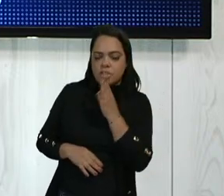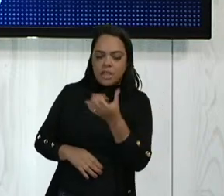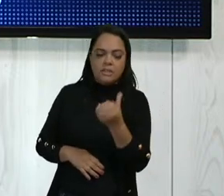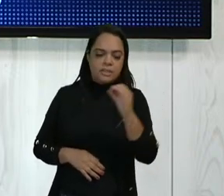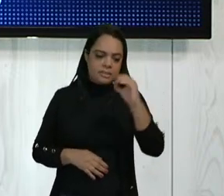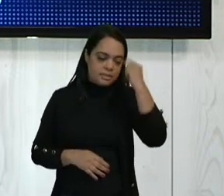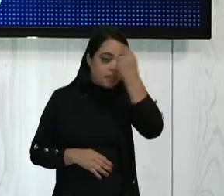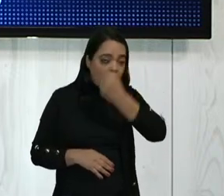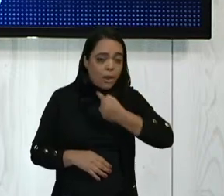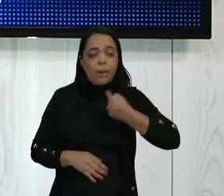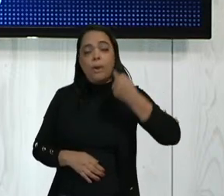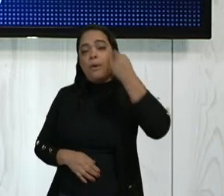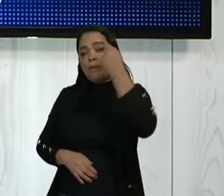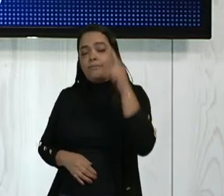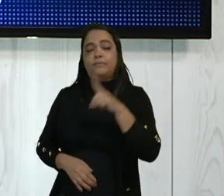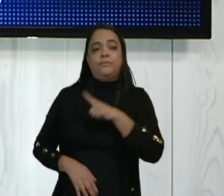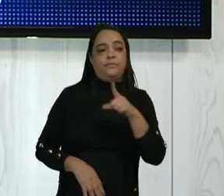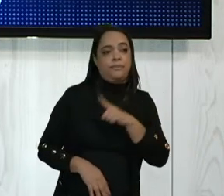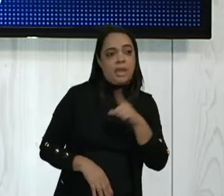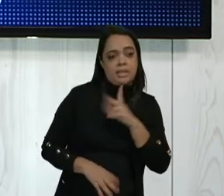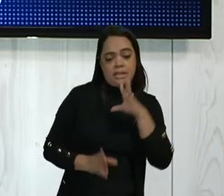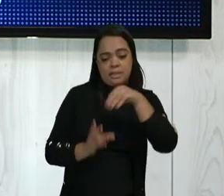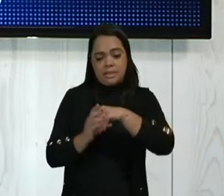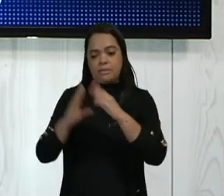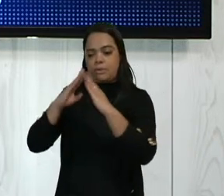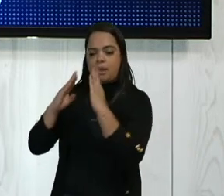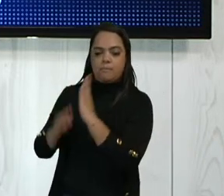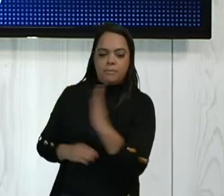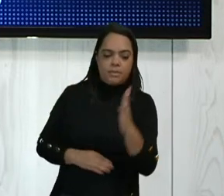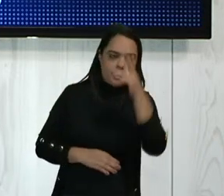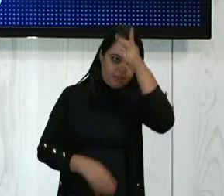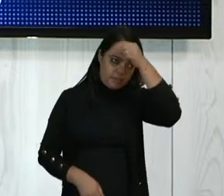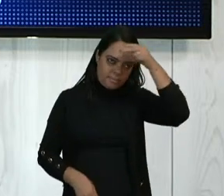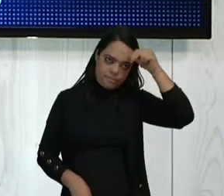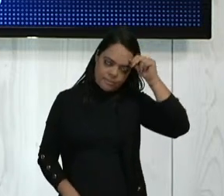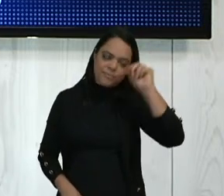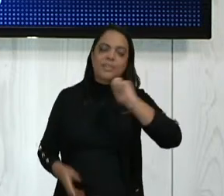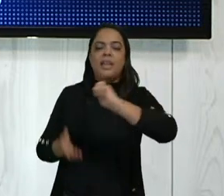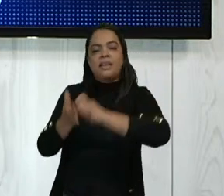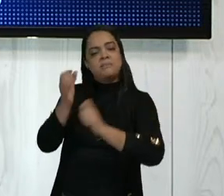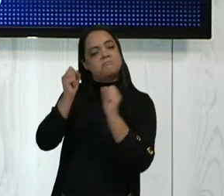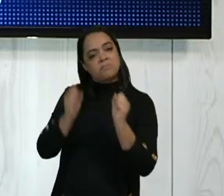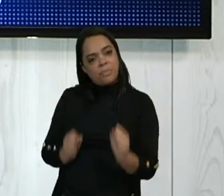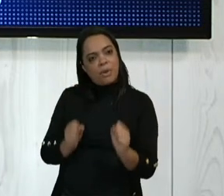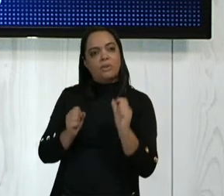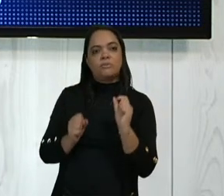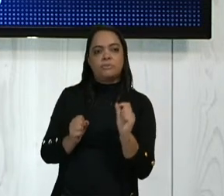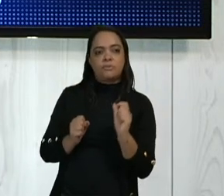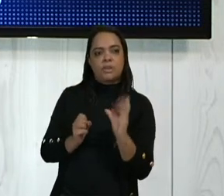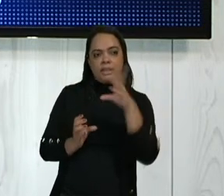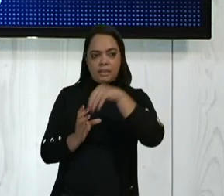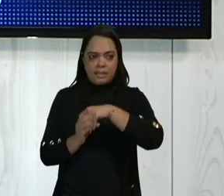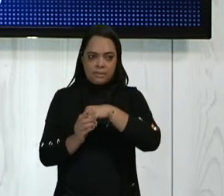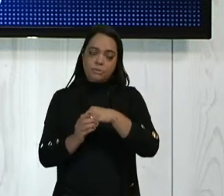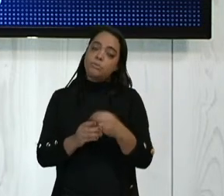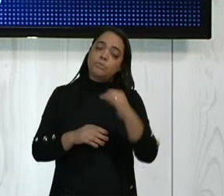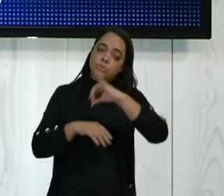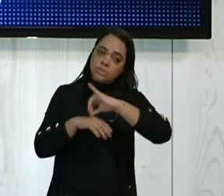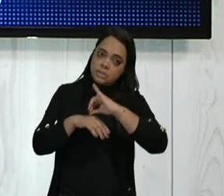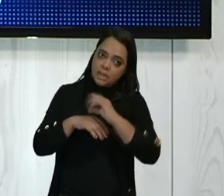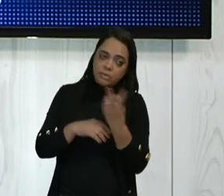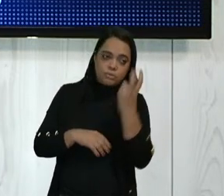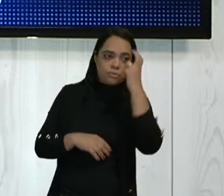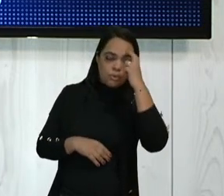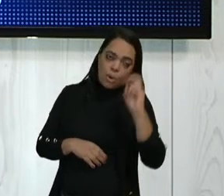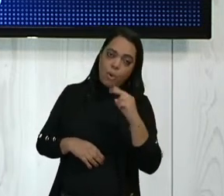horas de capacitação, e será realizado na Biblioteca Municipal. As inscrições podem ser feitas no Centro Municipal de Cultura ou